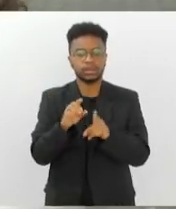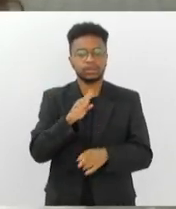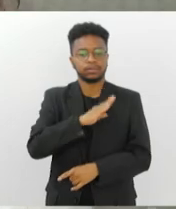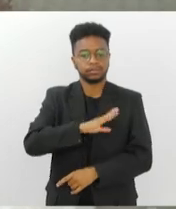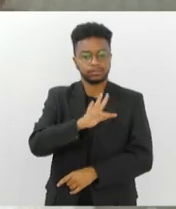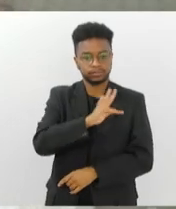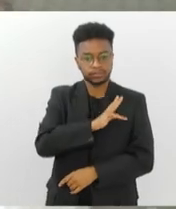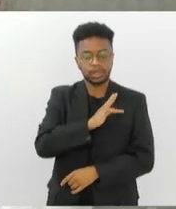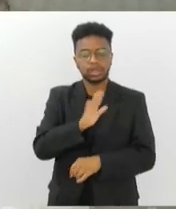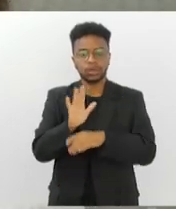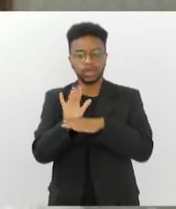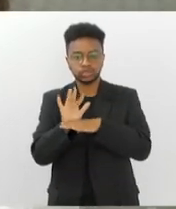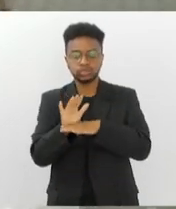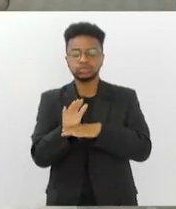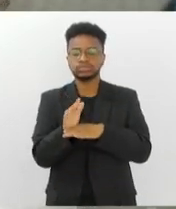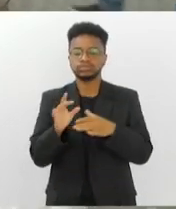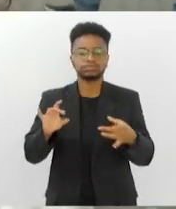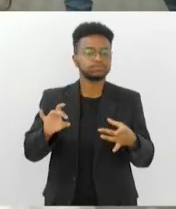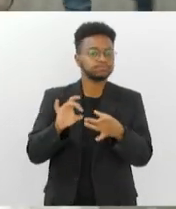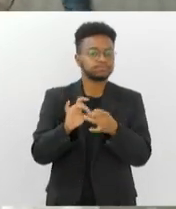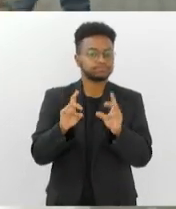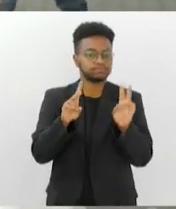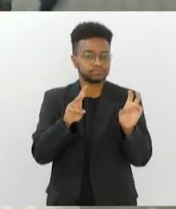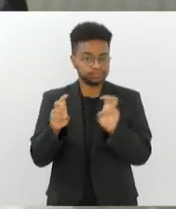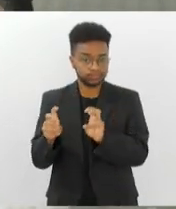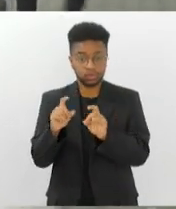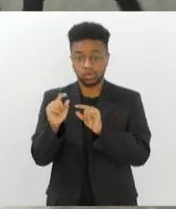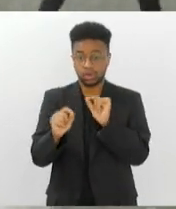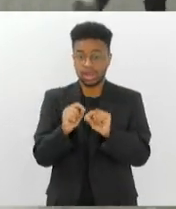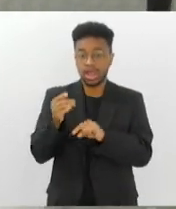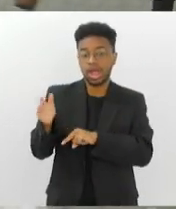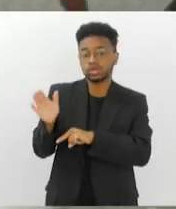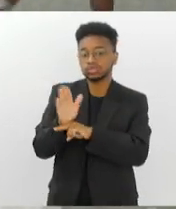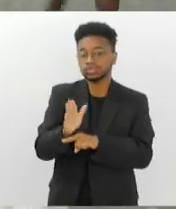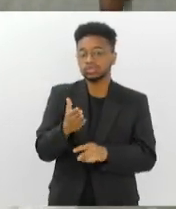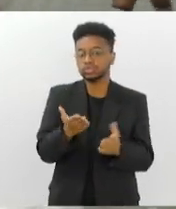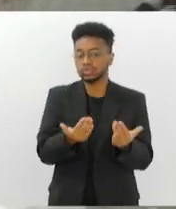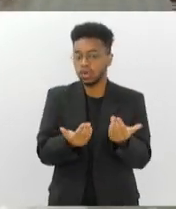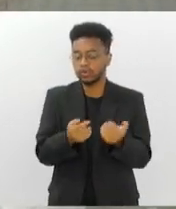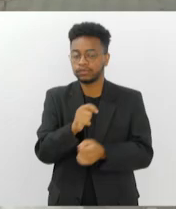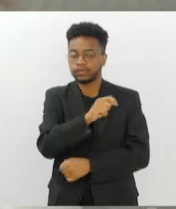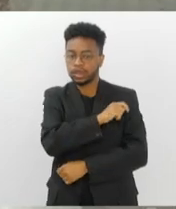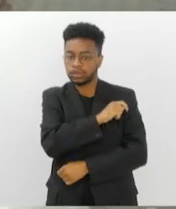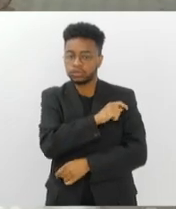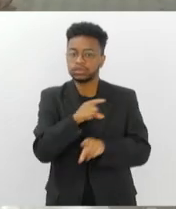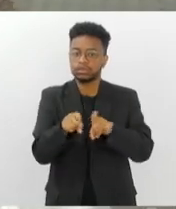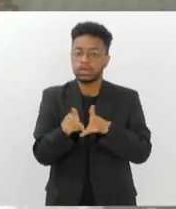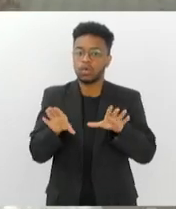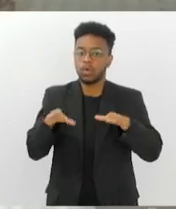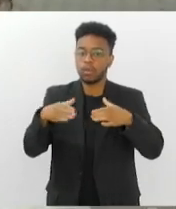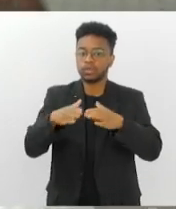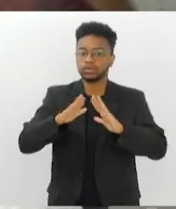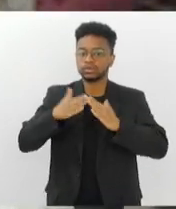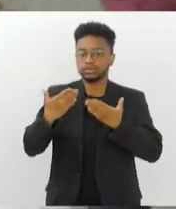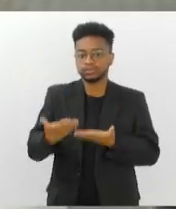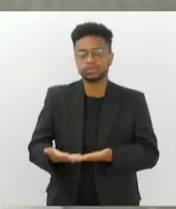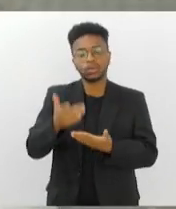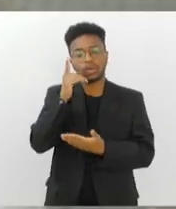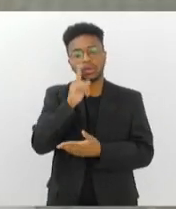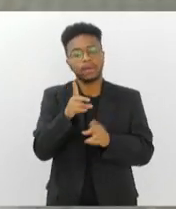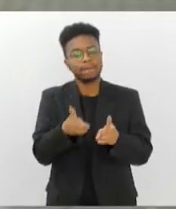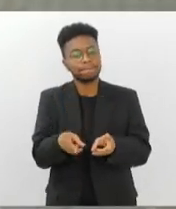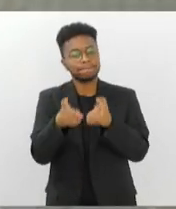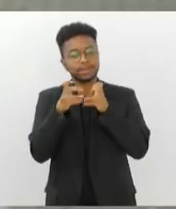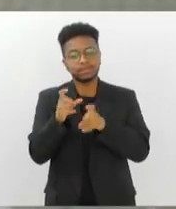Caxias, vão nesse sentido, de fazer com que os jovens, os estudantes e toda a comunidade escolar possam reconhecer,